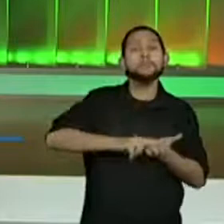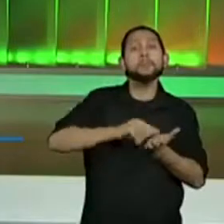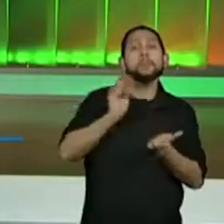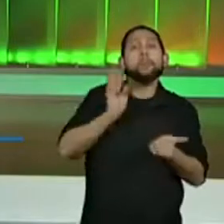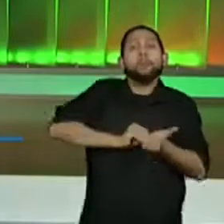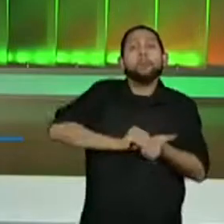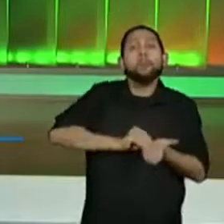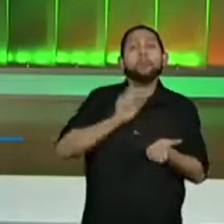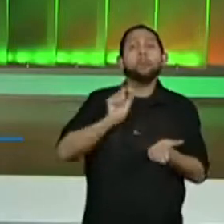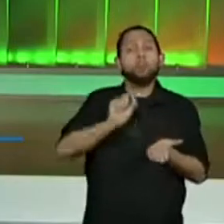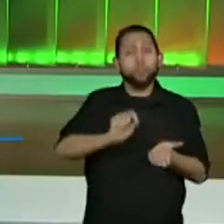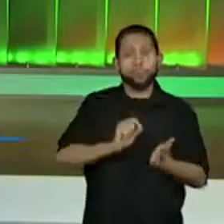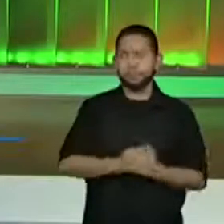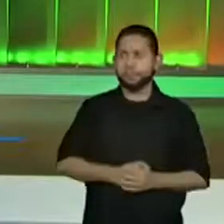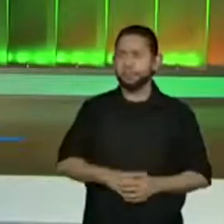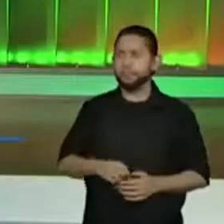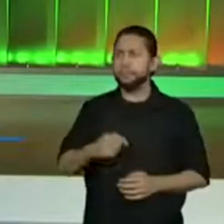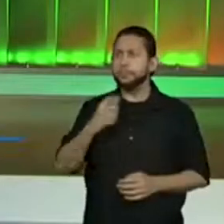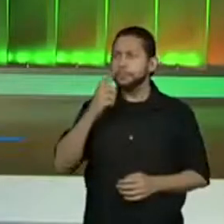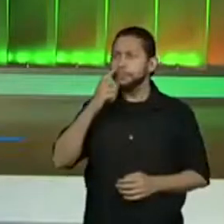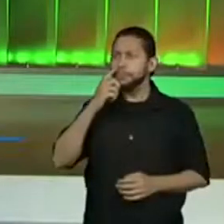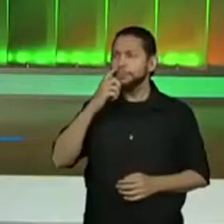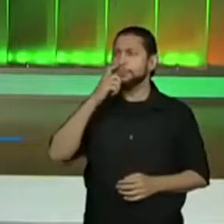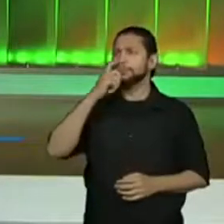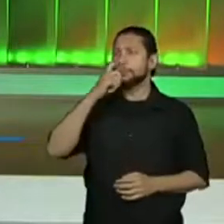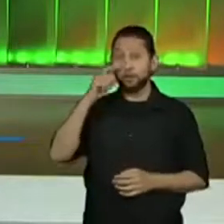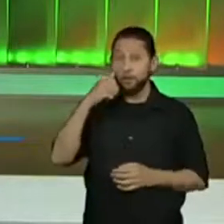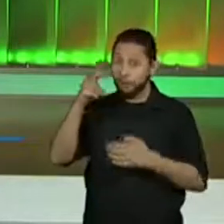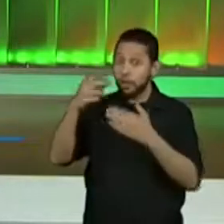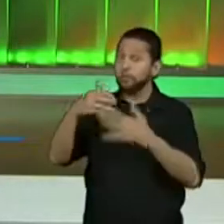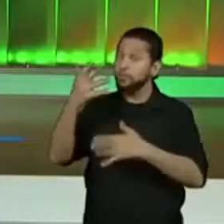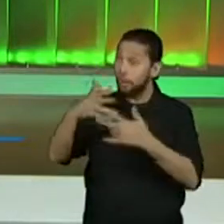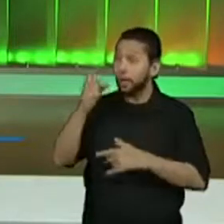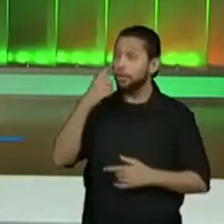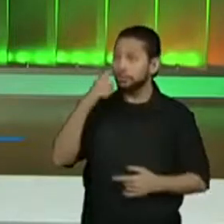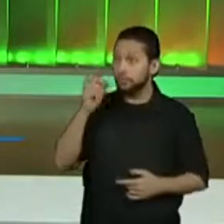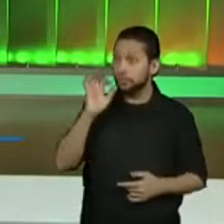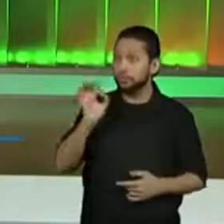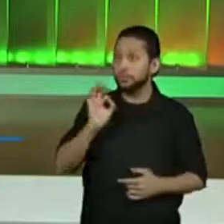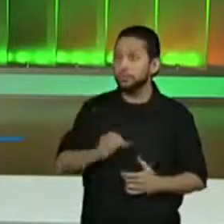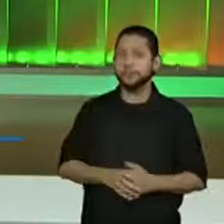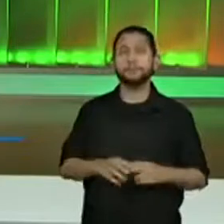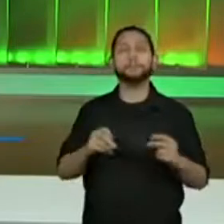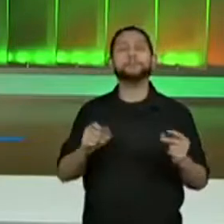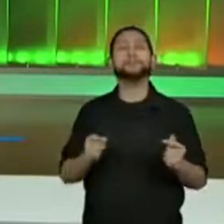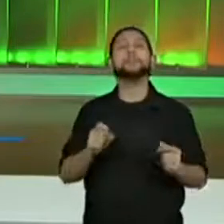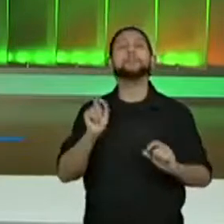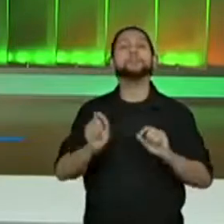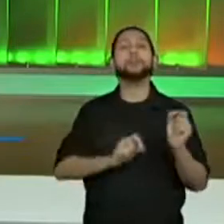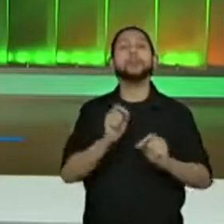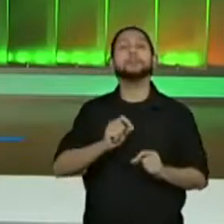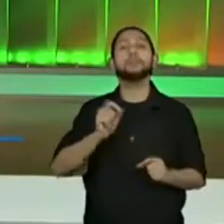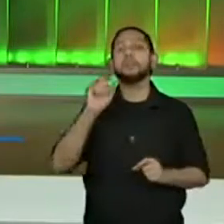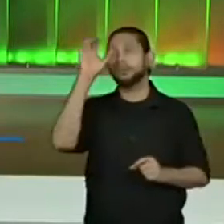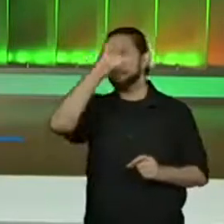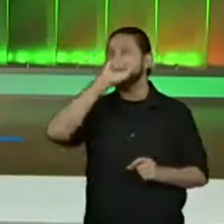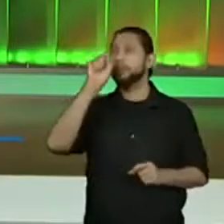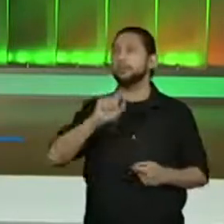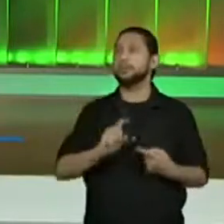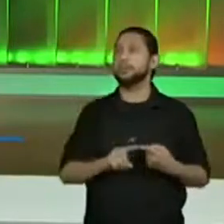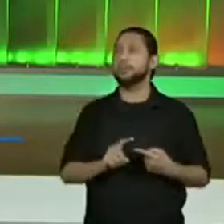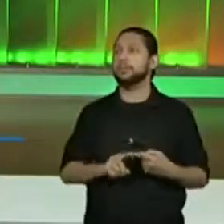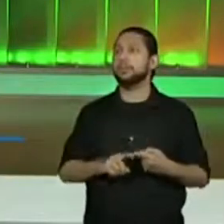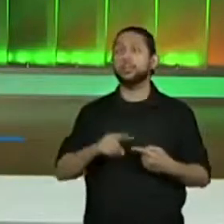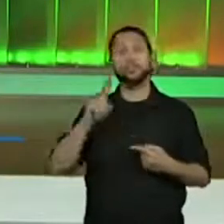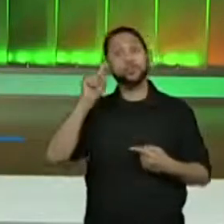galerinha daí de casa já vai escrevendo, já vai conferindo. Vamos lá. Todo mundo colocando o a gente aprende. Aí o pessoal colocou